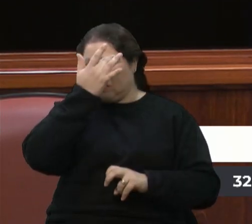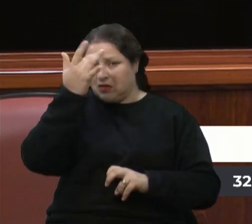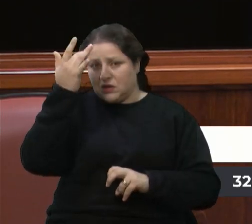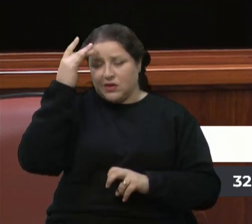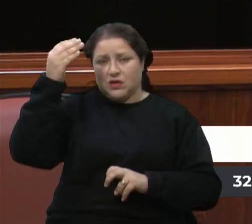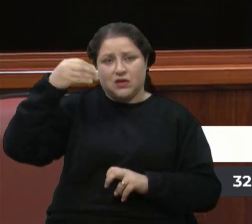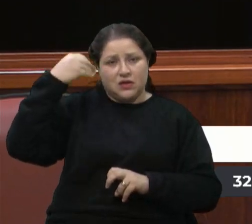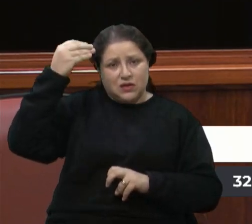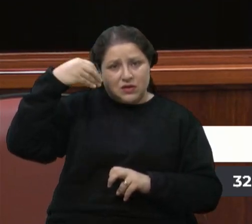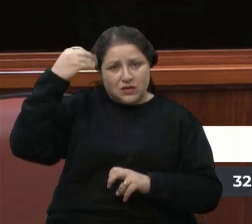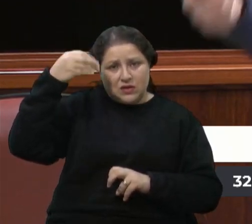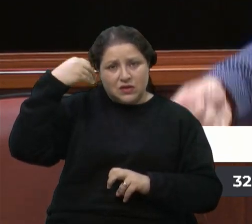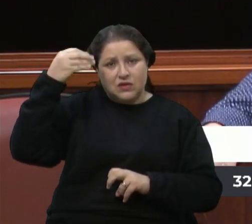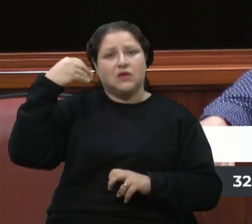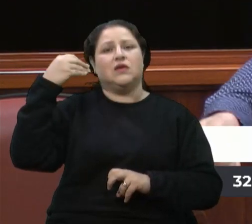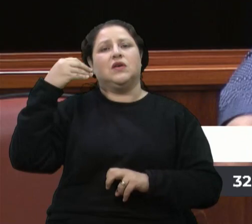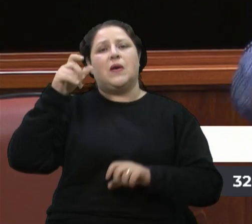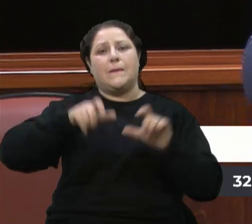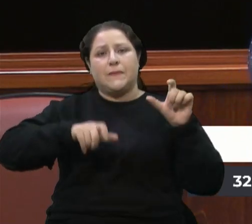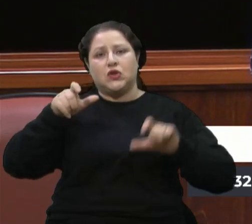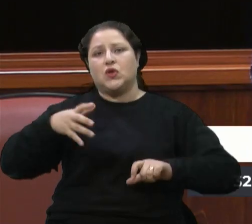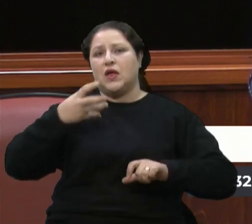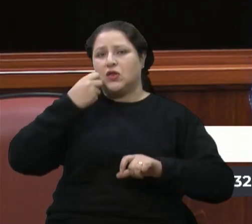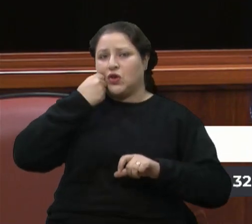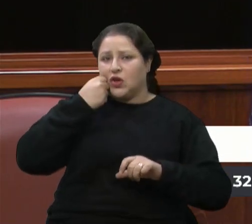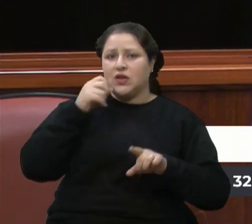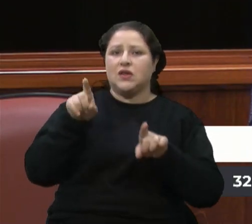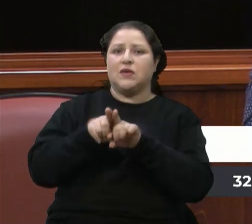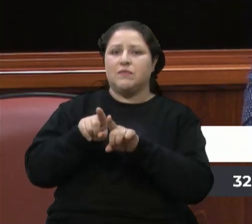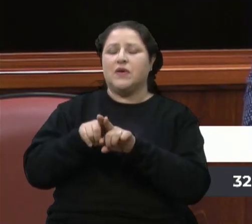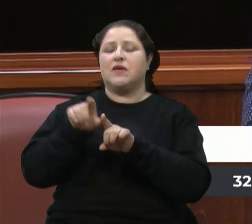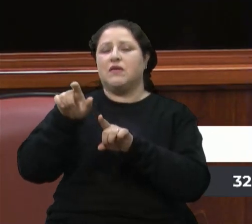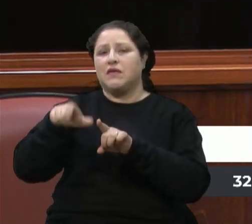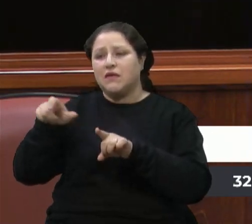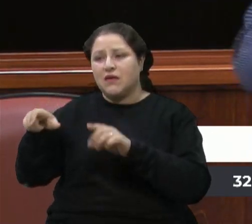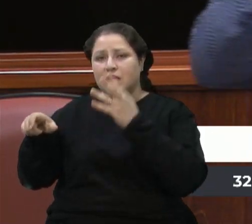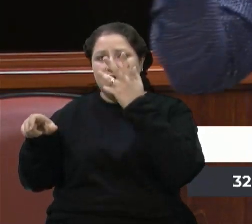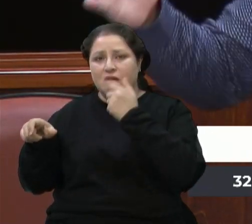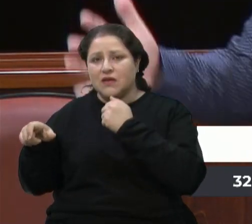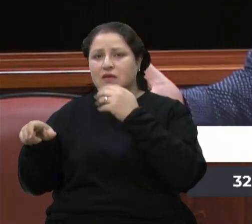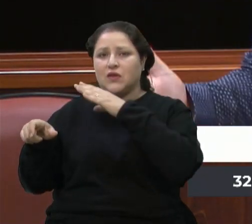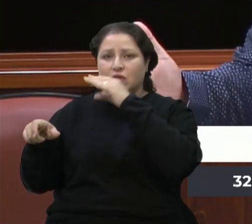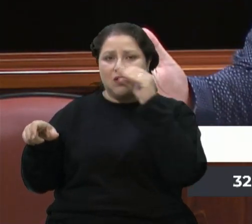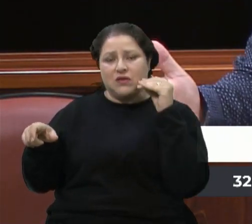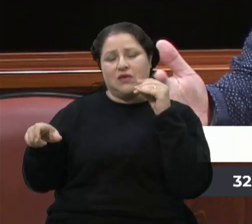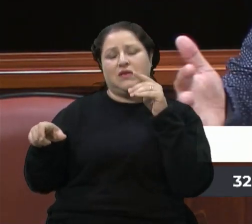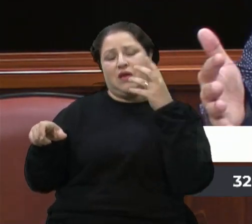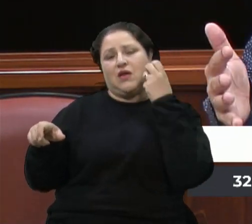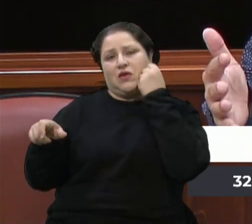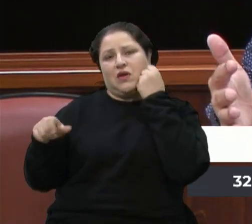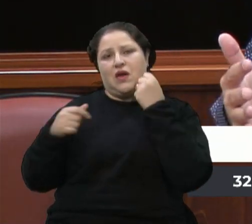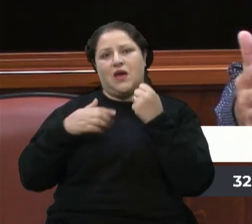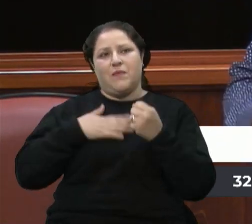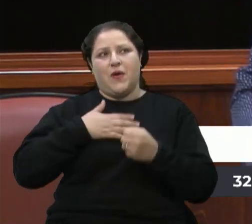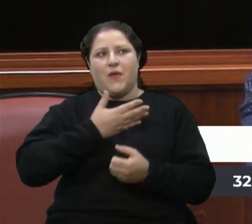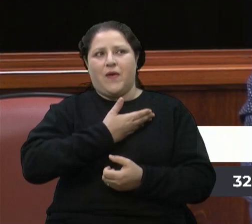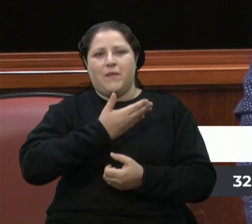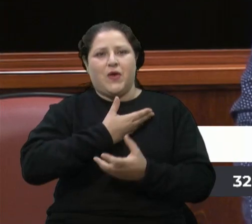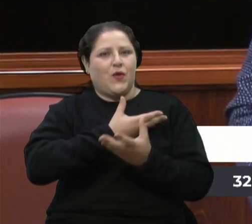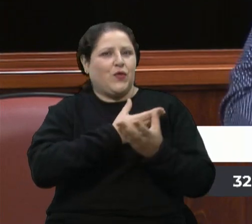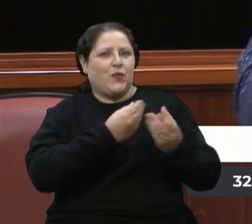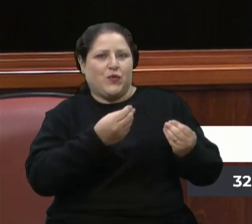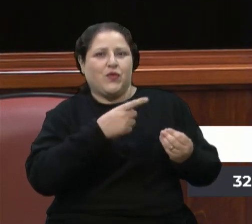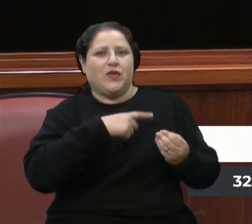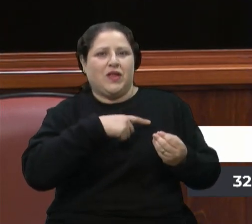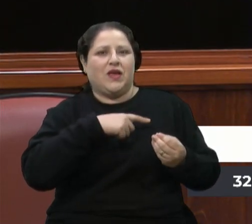psicológica, de quem adota, mas dos adotivos, e eu tenho muitos amigos adotados e adotadas, né,